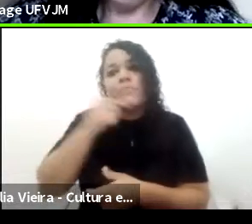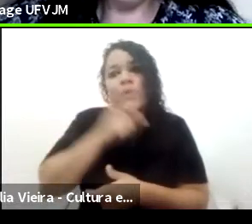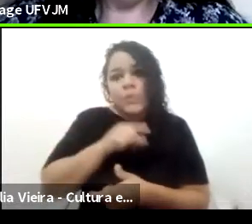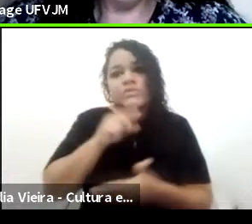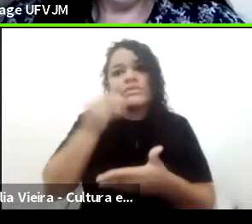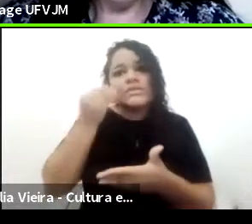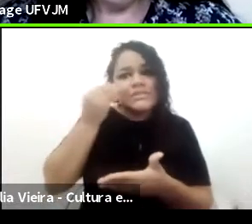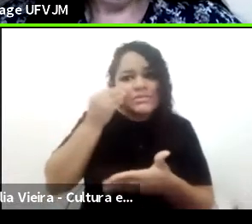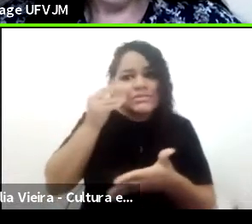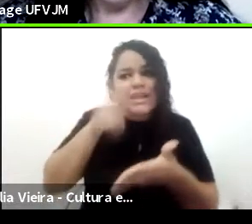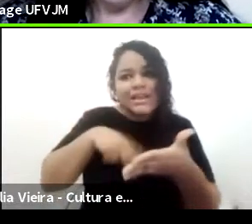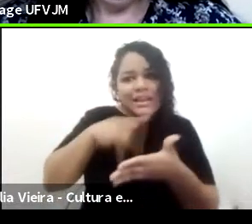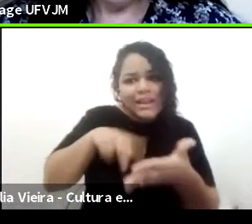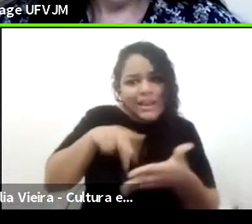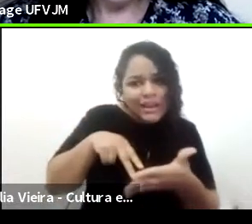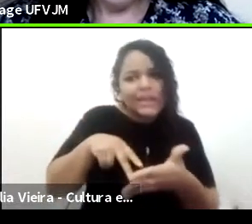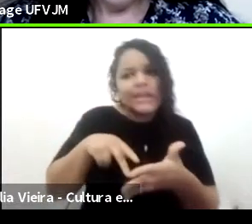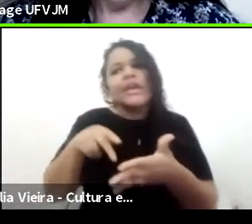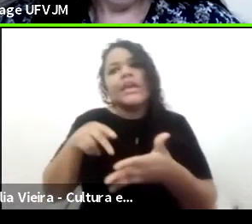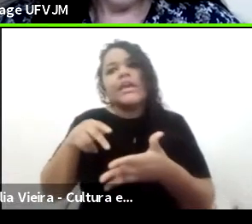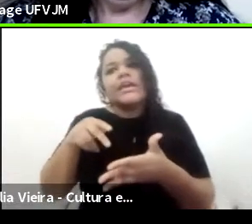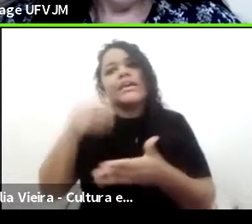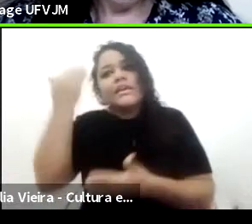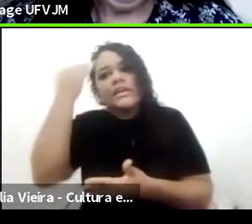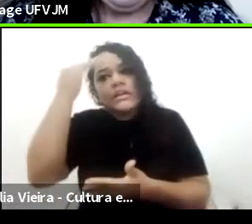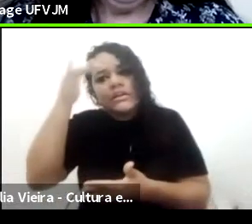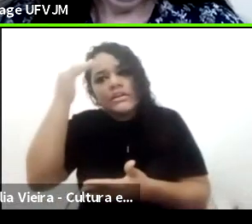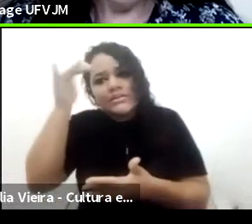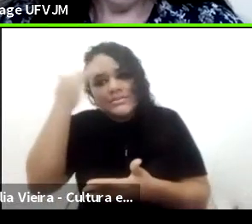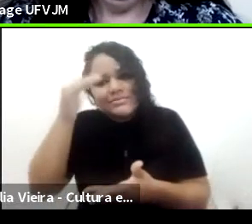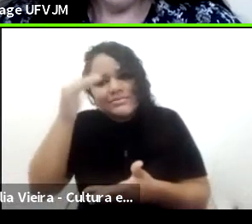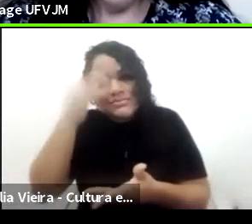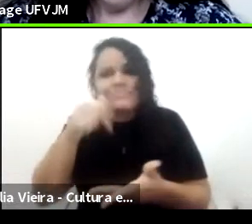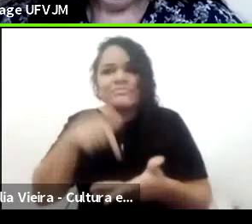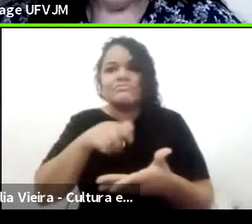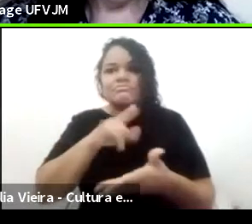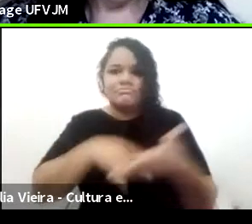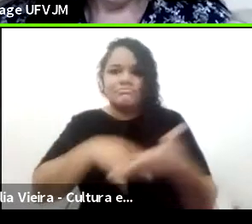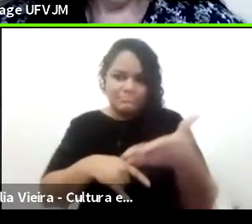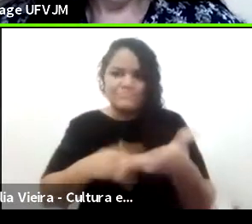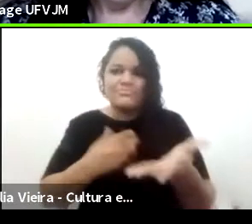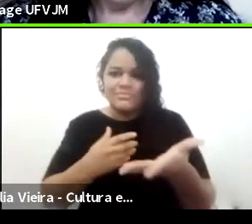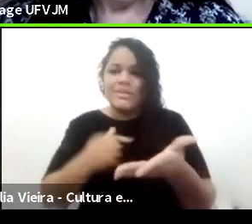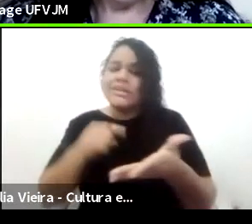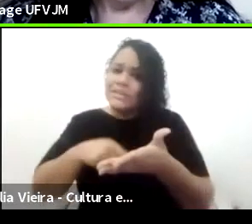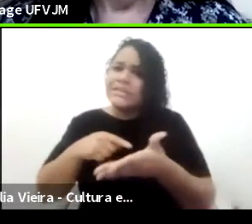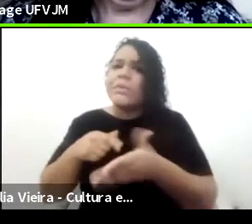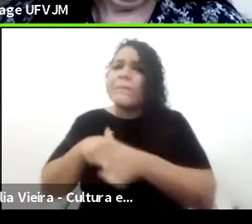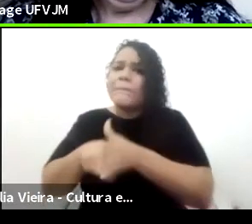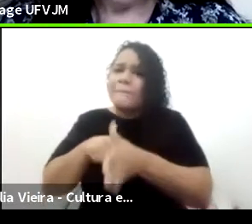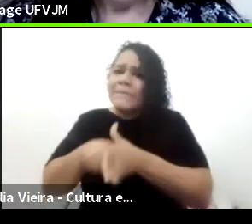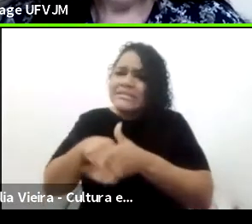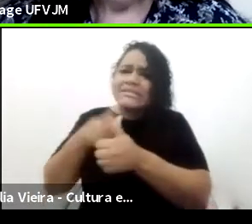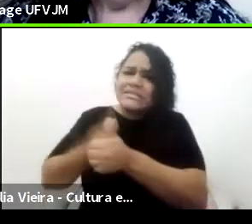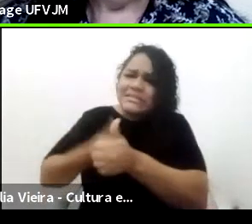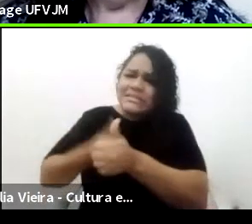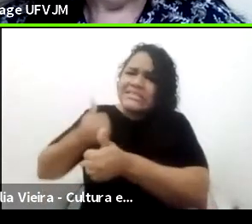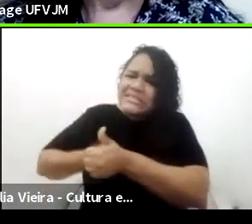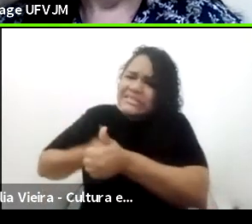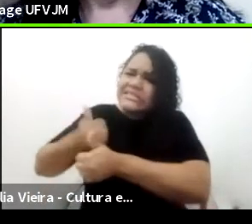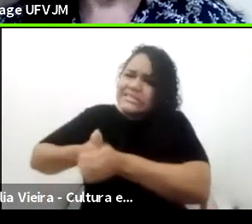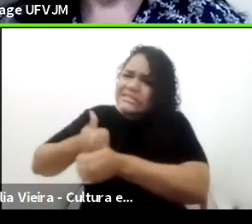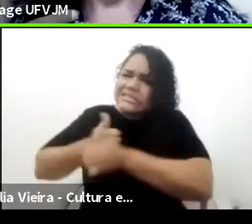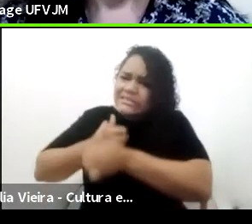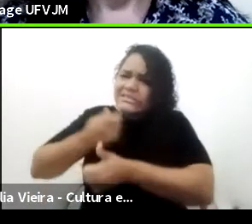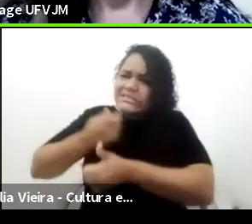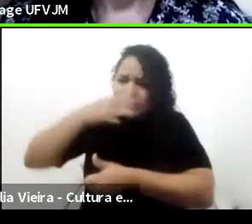lógico, interpretar essa documentação. Então, isso é um trabalho muito árduo, né? A pesquisa sobre esse período é árduo por